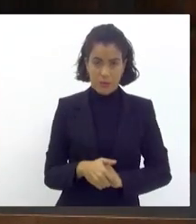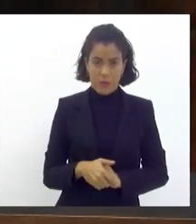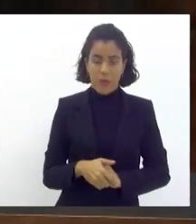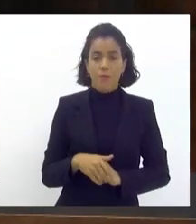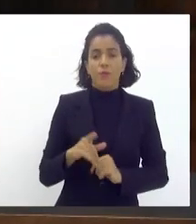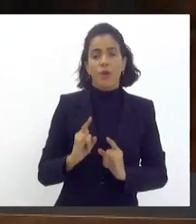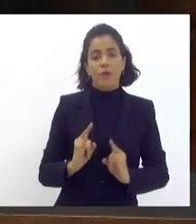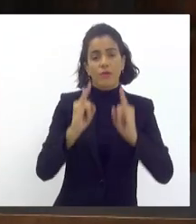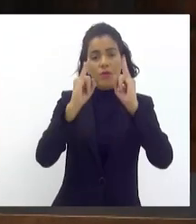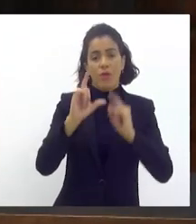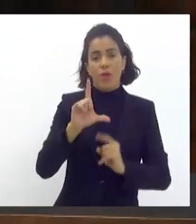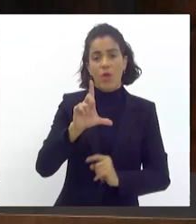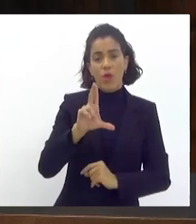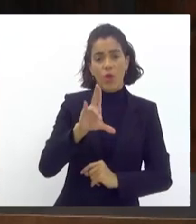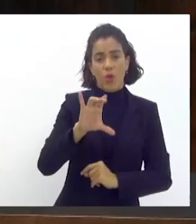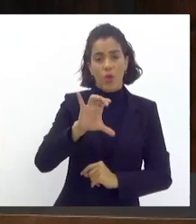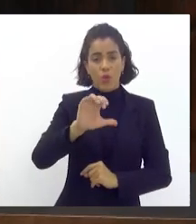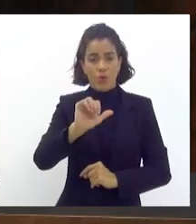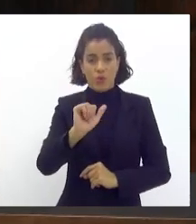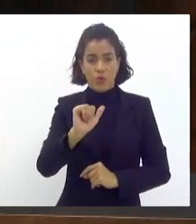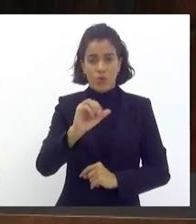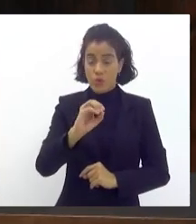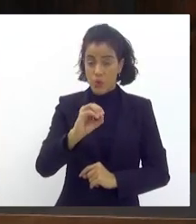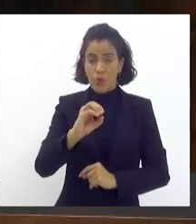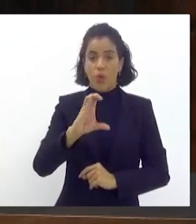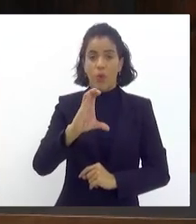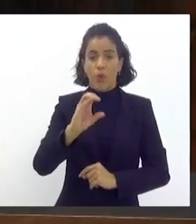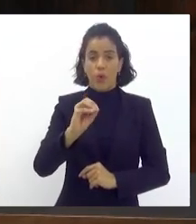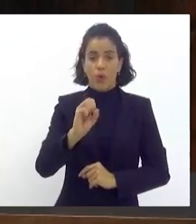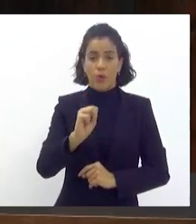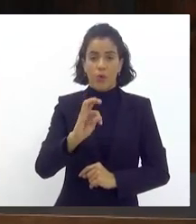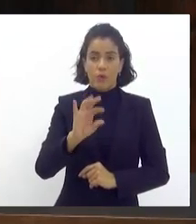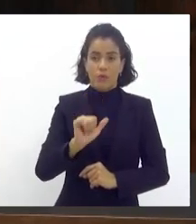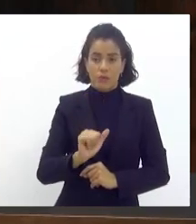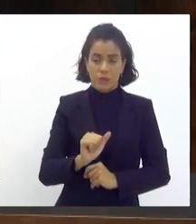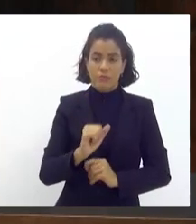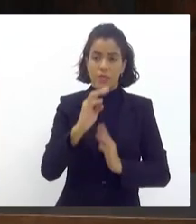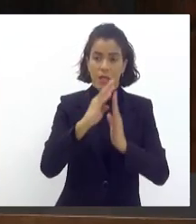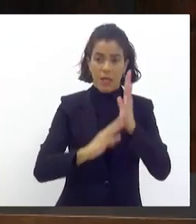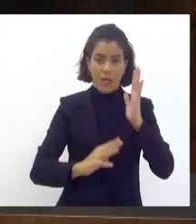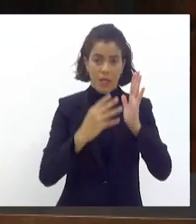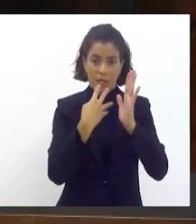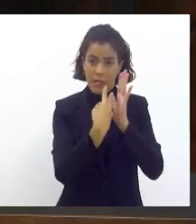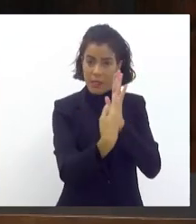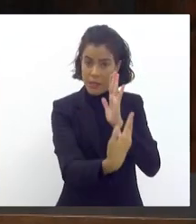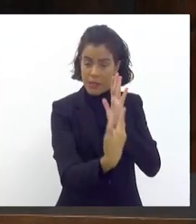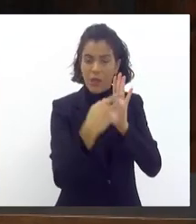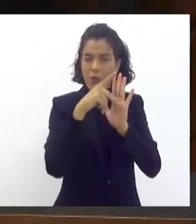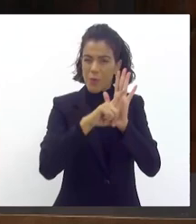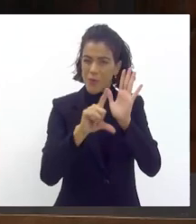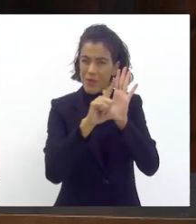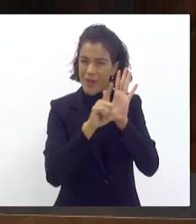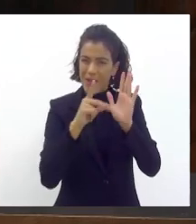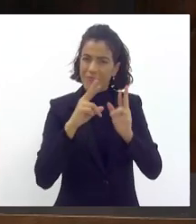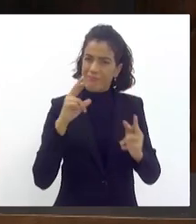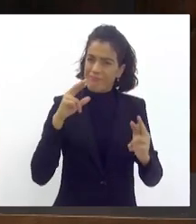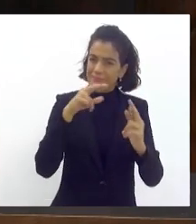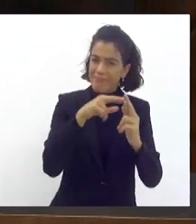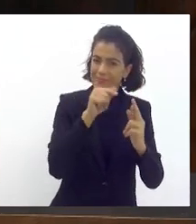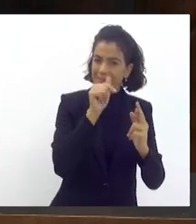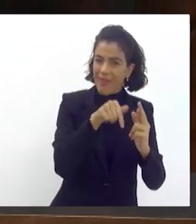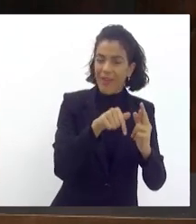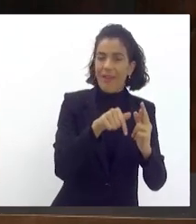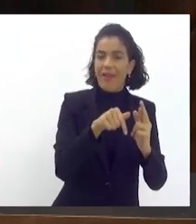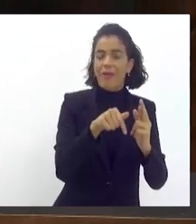Costa, 2 de março de 2023. E a tabela a qual o projeto faz referência é a seguinte.